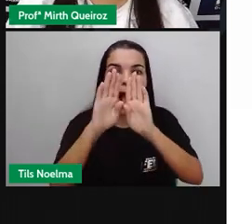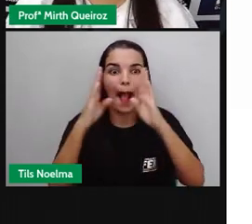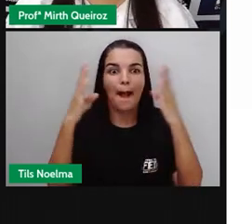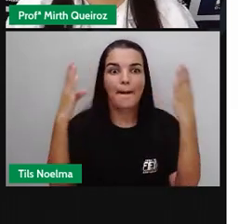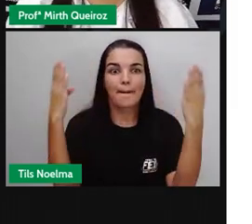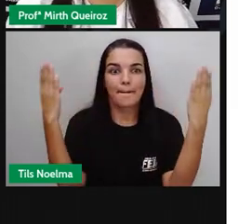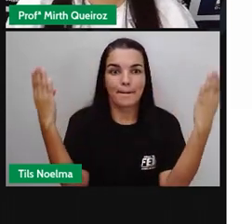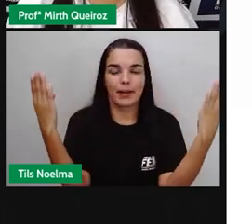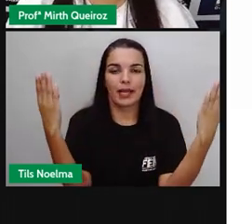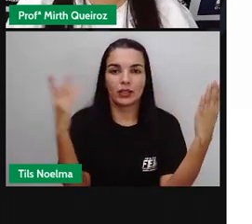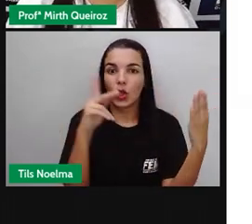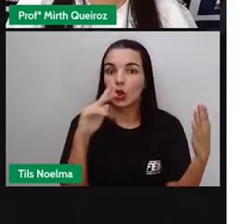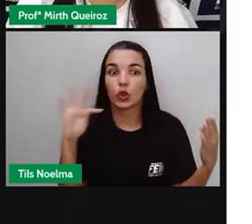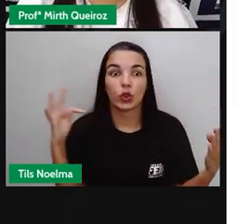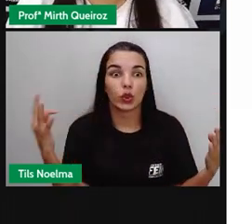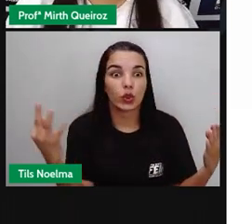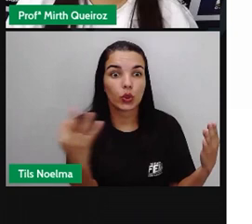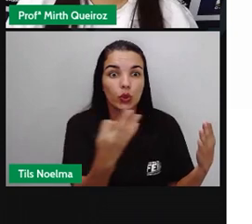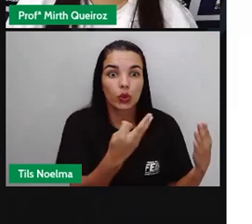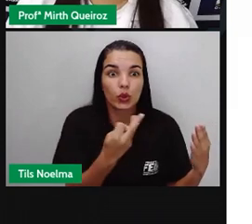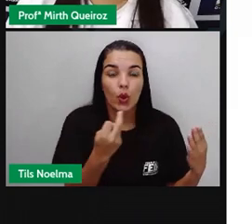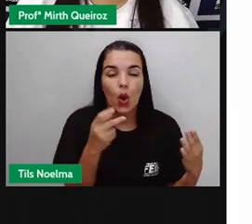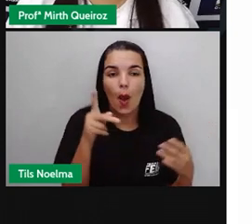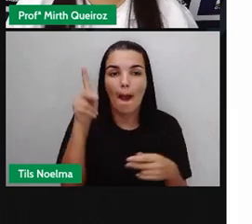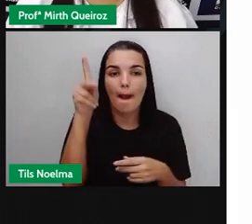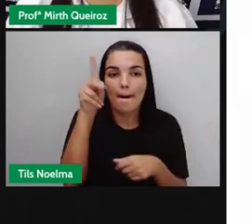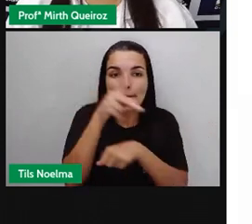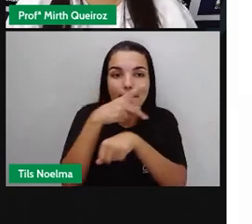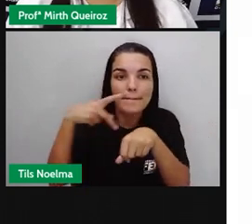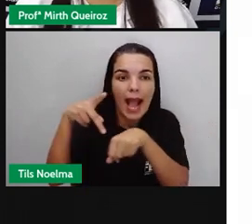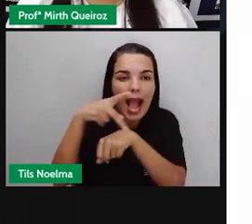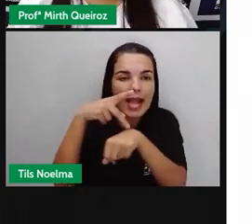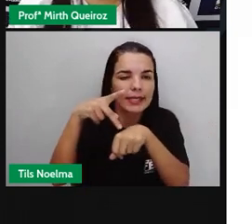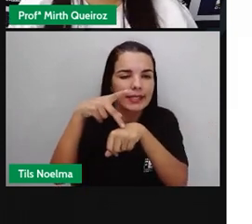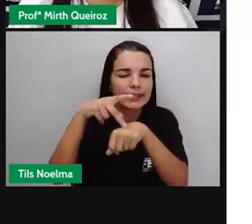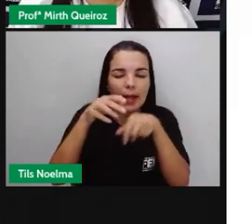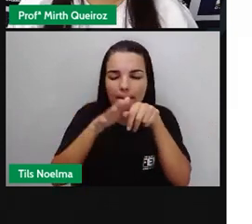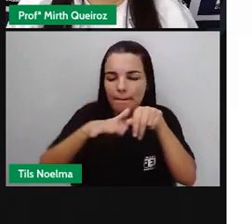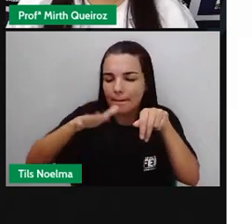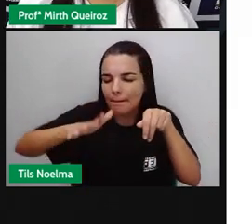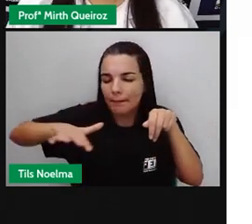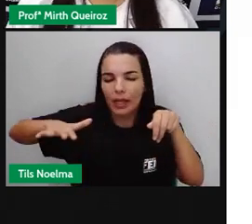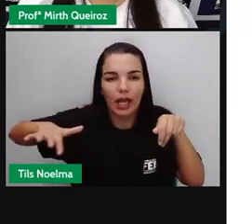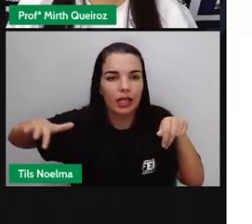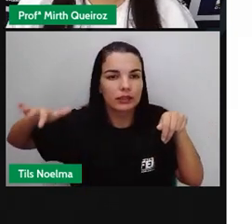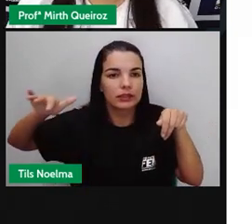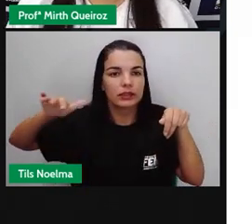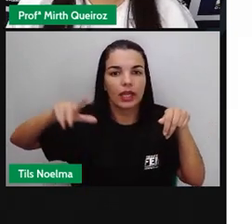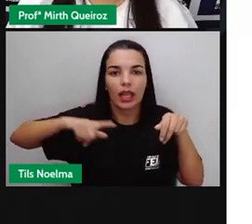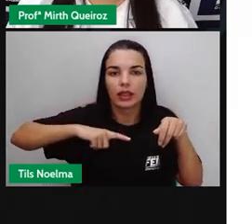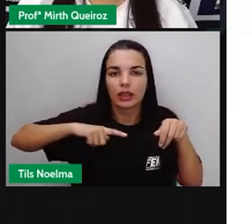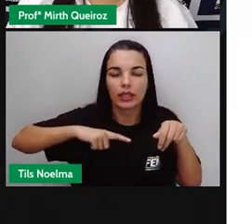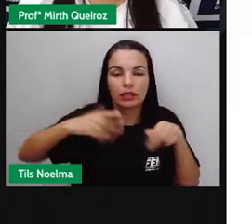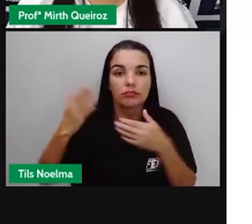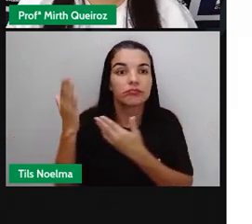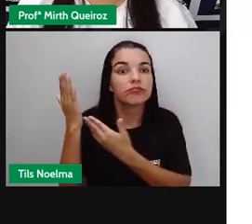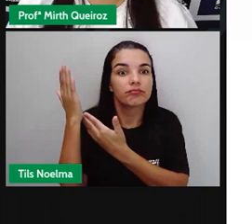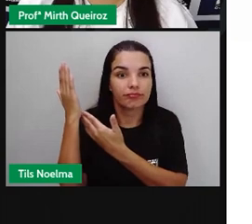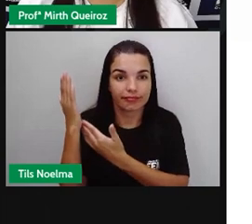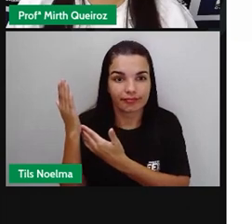pode ver aí todos os países, continentes, oceanos. Isso aqui é um mapa